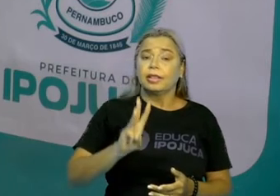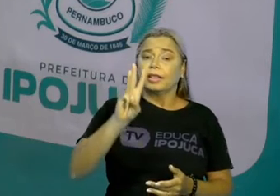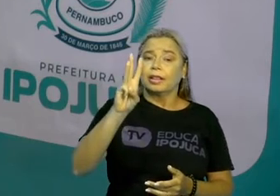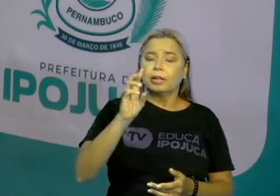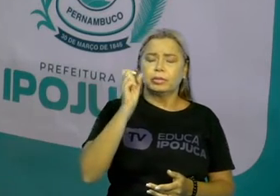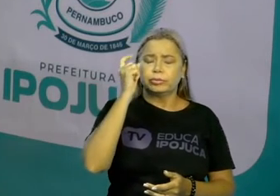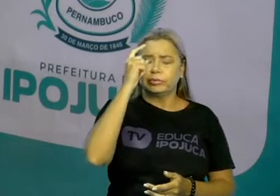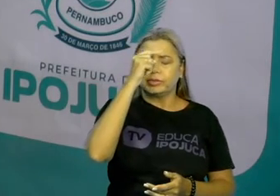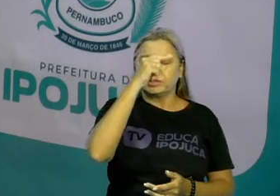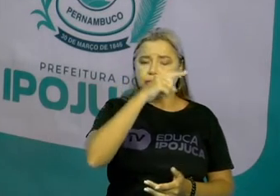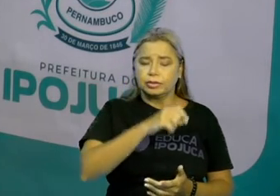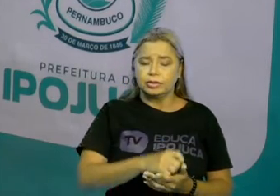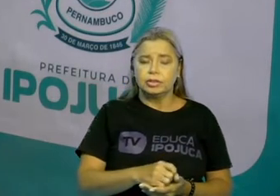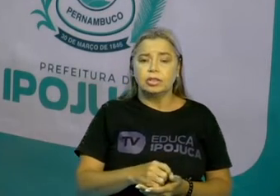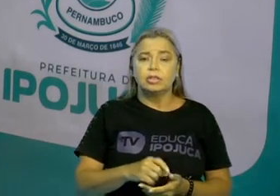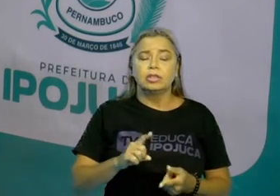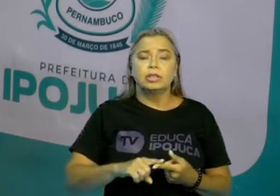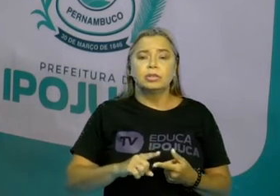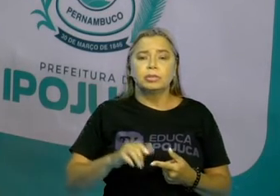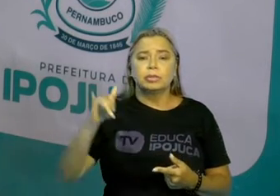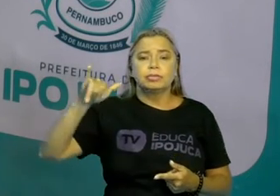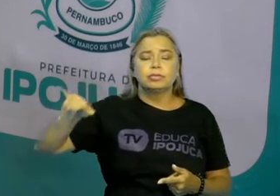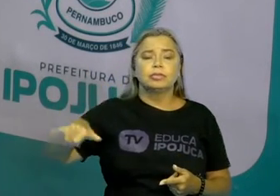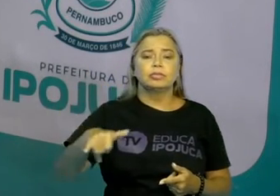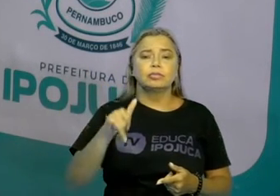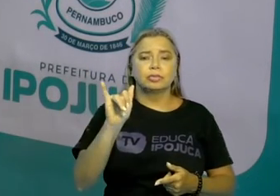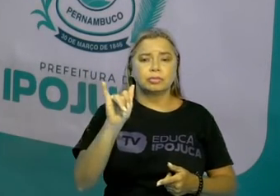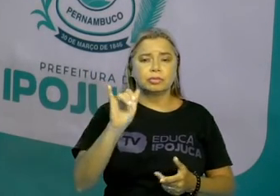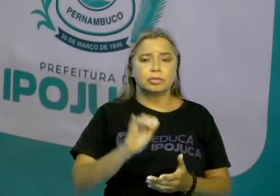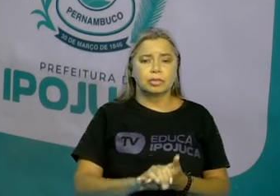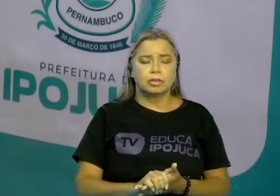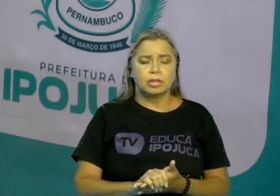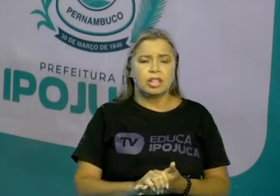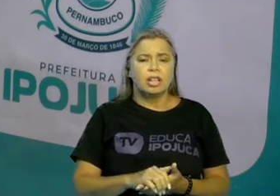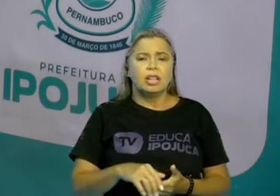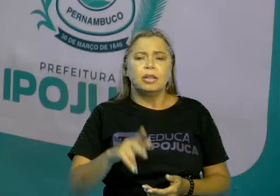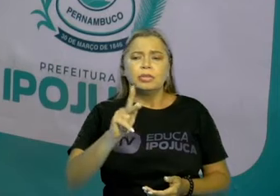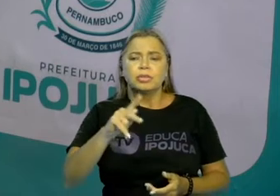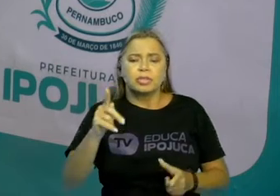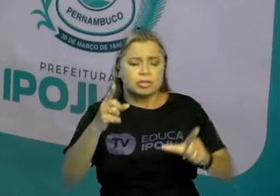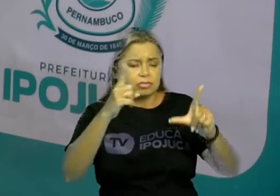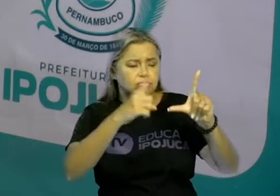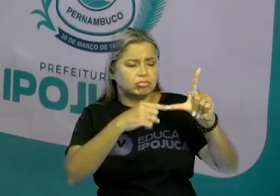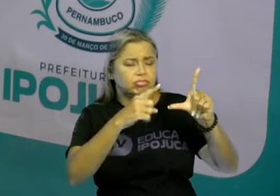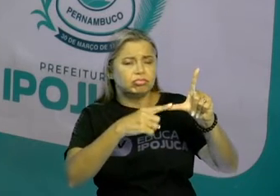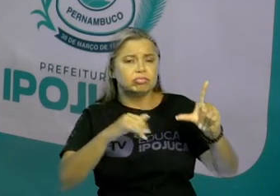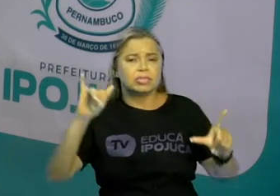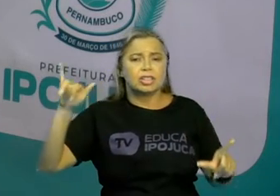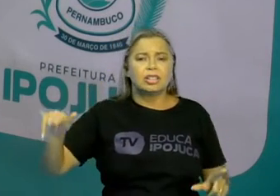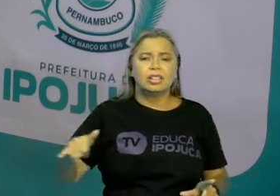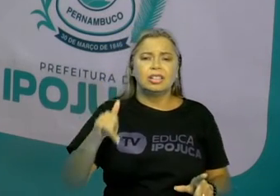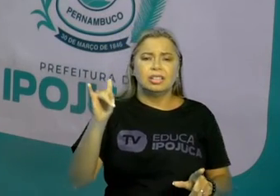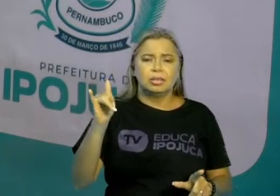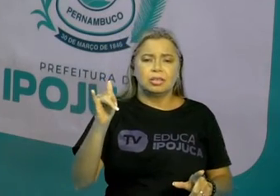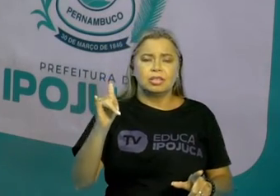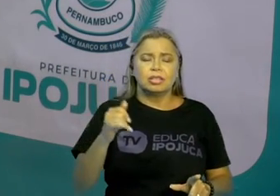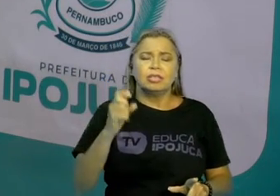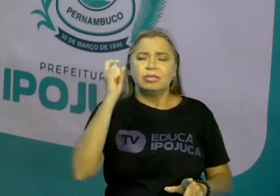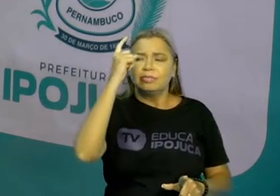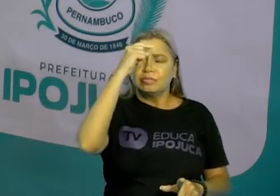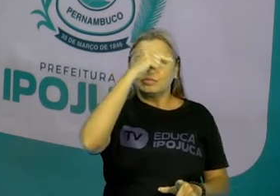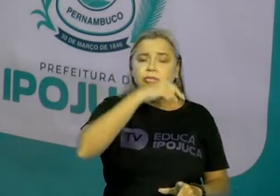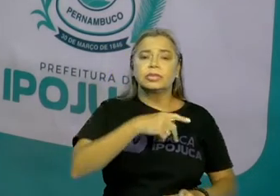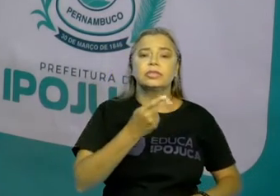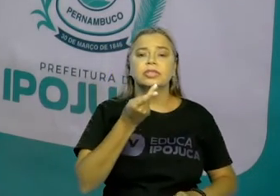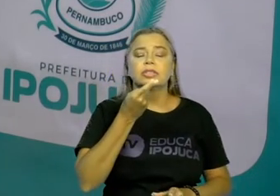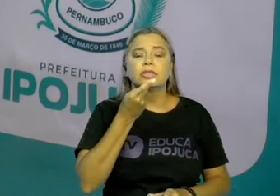e o Y. Ah, professor, essa letrinha eu não sei como ela é, eu não consigo falar. Só é